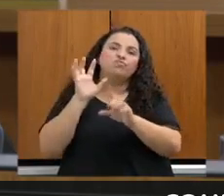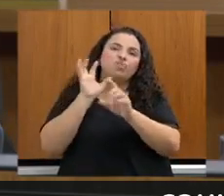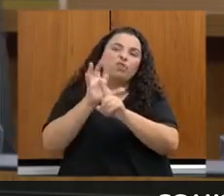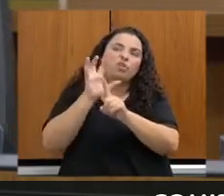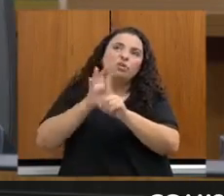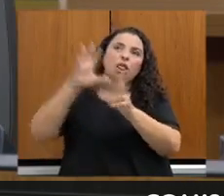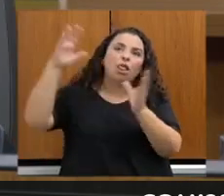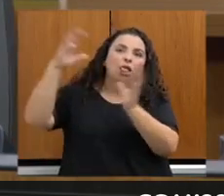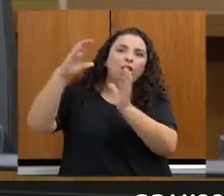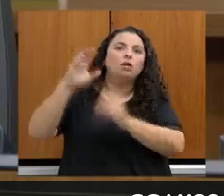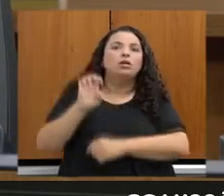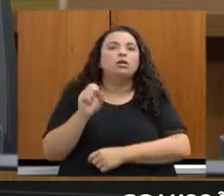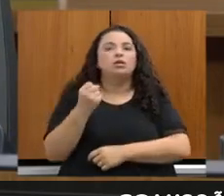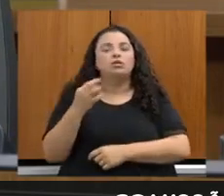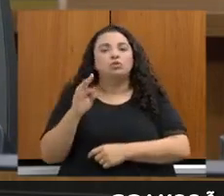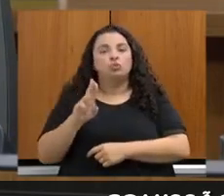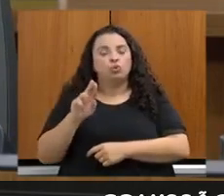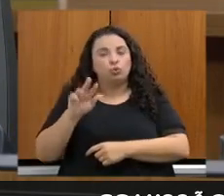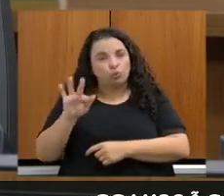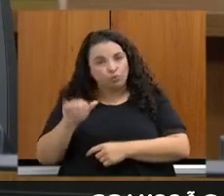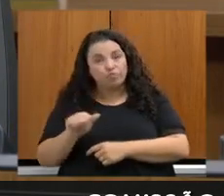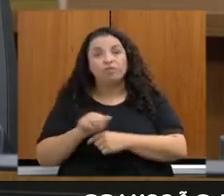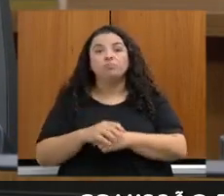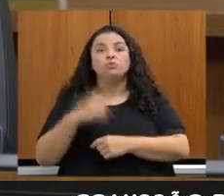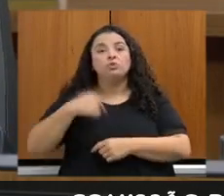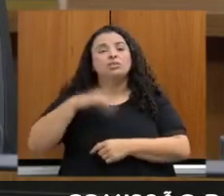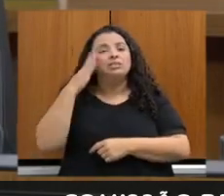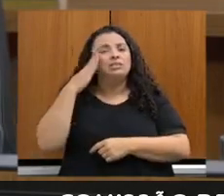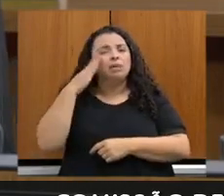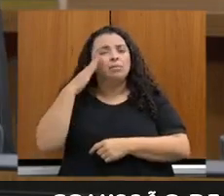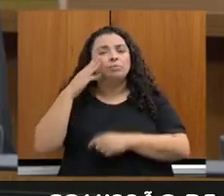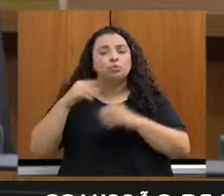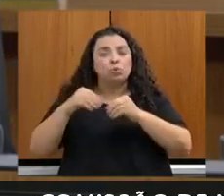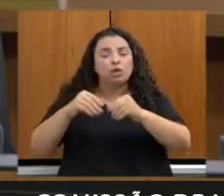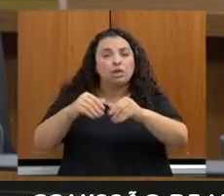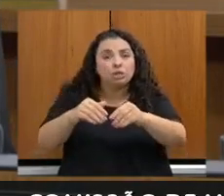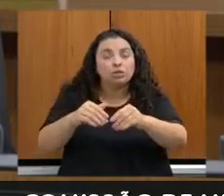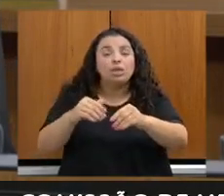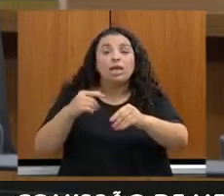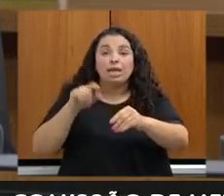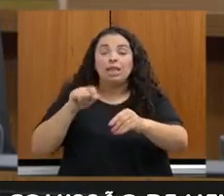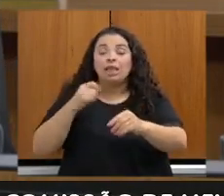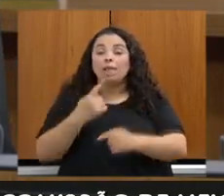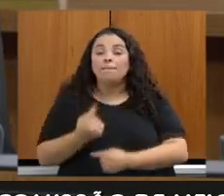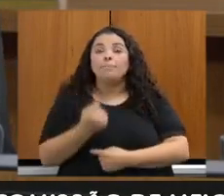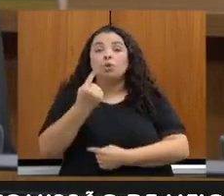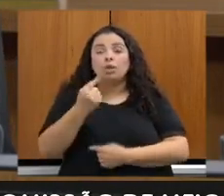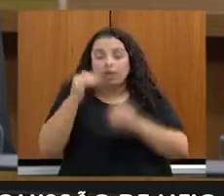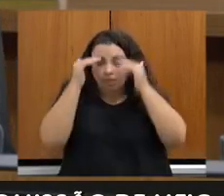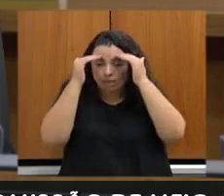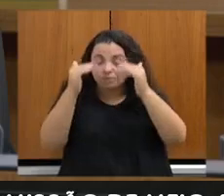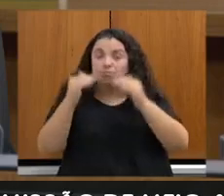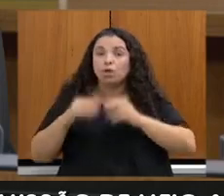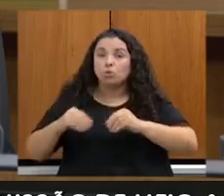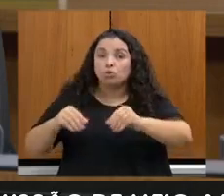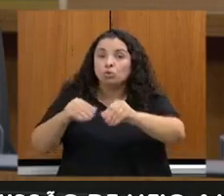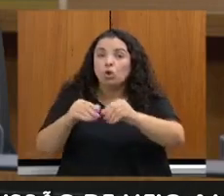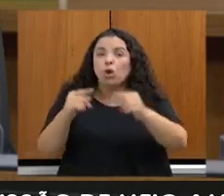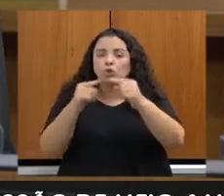meio de uma agricultura regenerativa, onde nós priorizamos a biodiversidade do solo, é possível adotar práticas